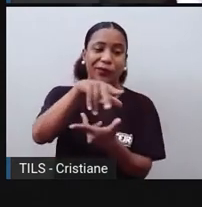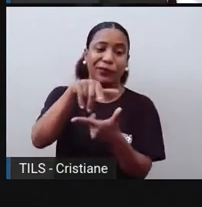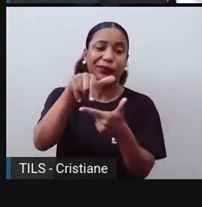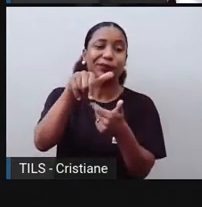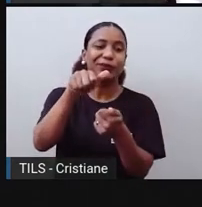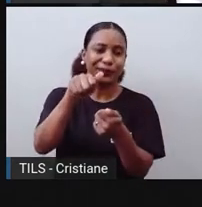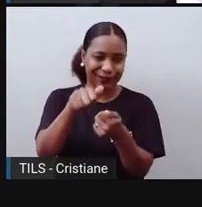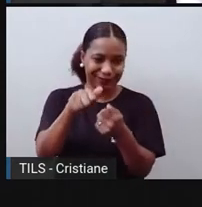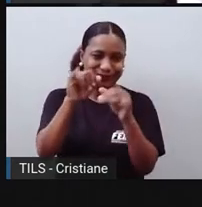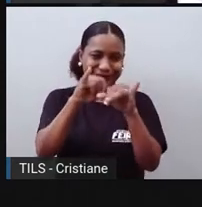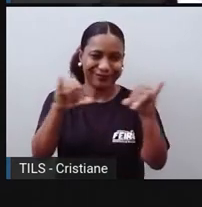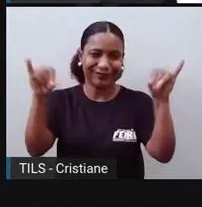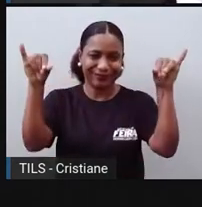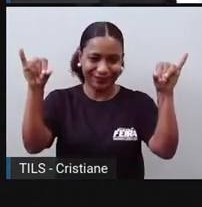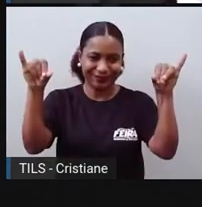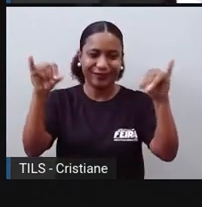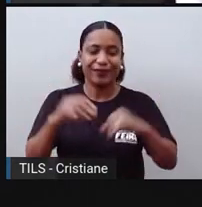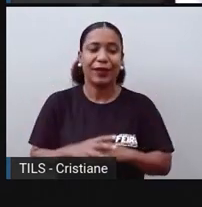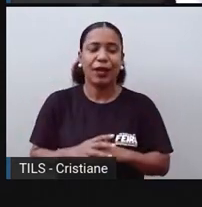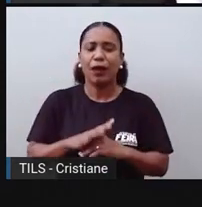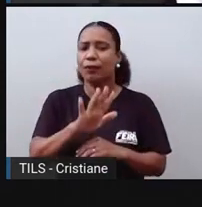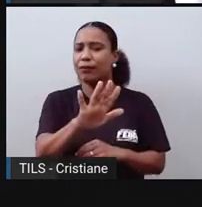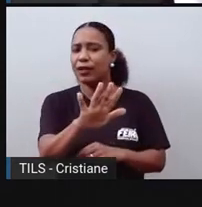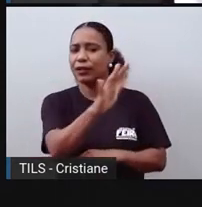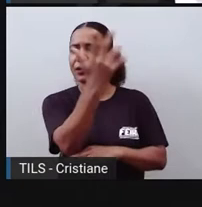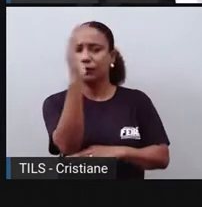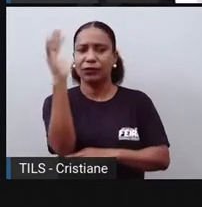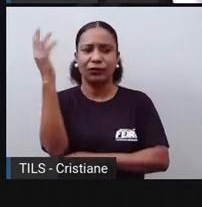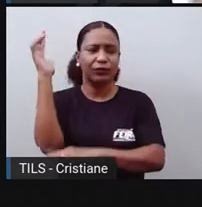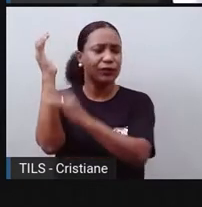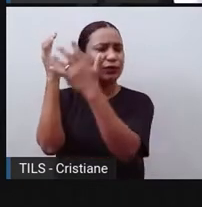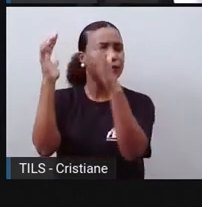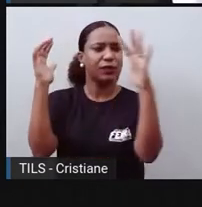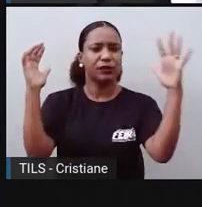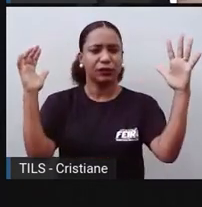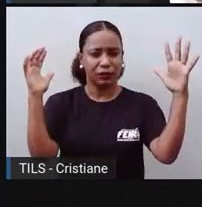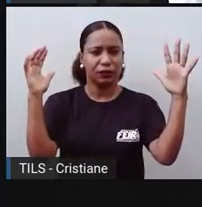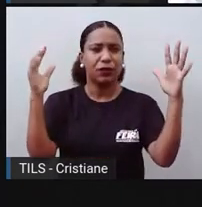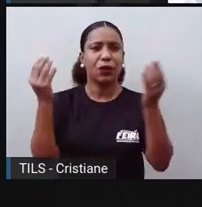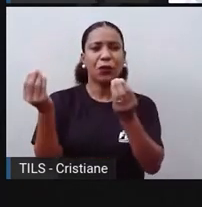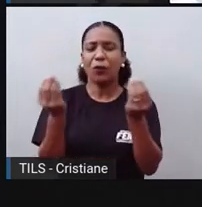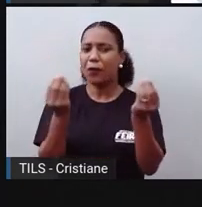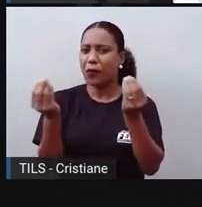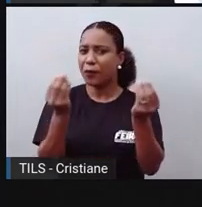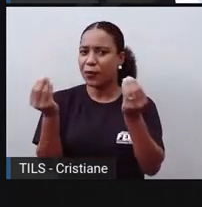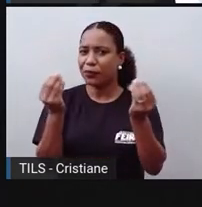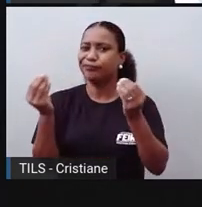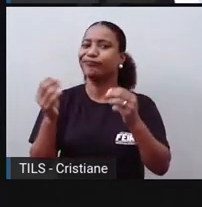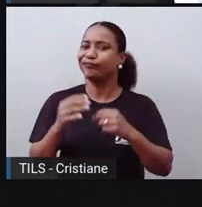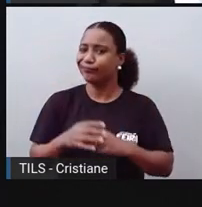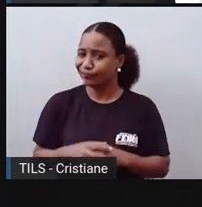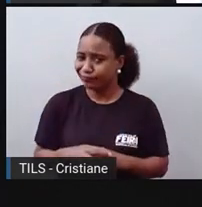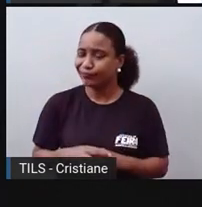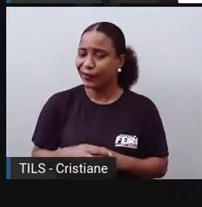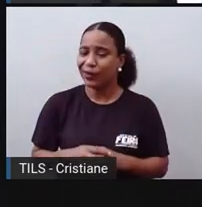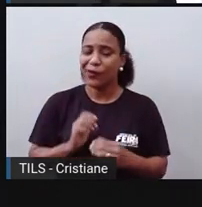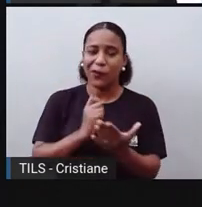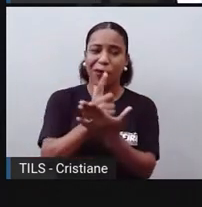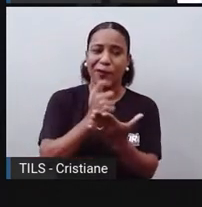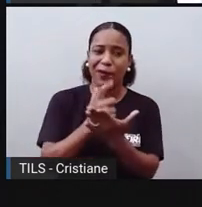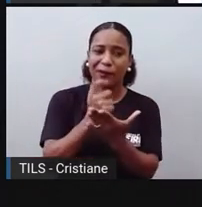que fica nisso, né? A gente cada vez mais inventando aparelhos, cada vez mais investindo em coisas, né,